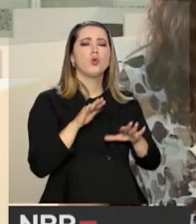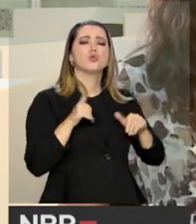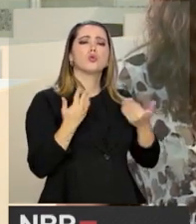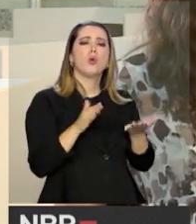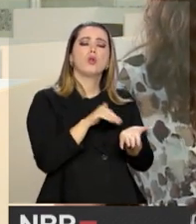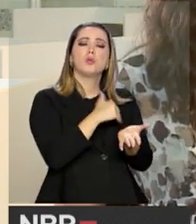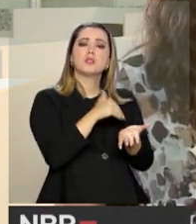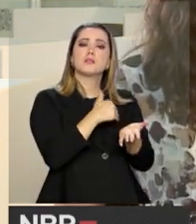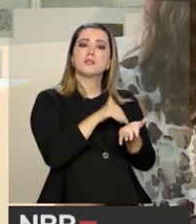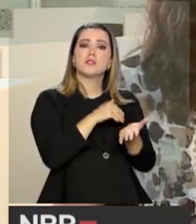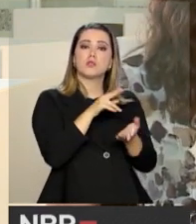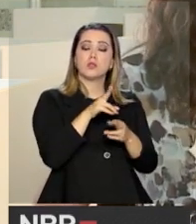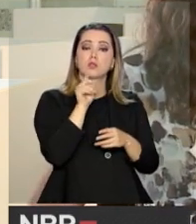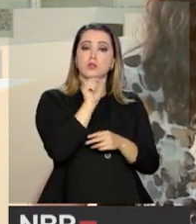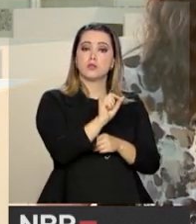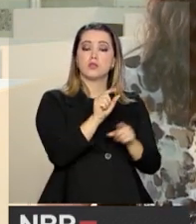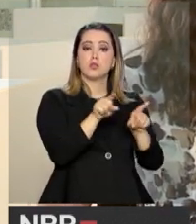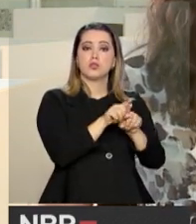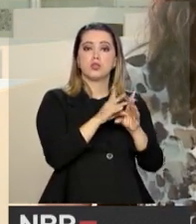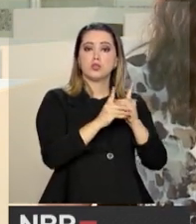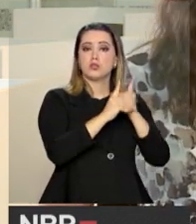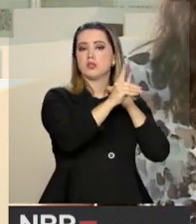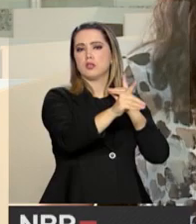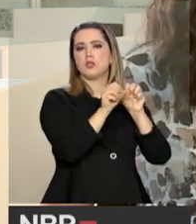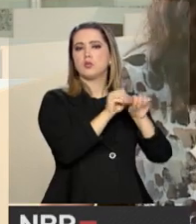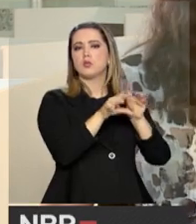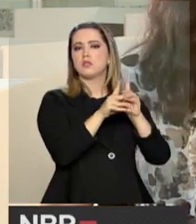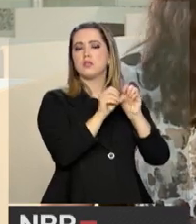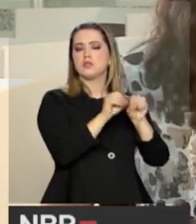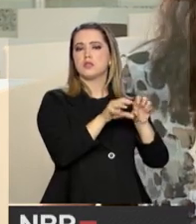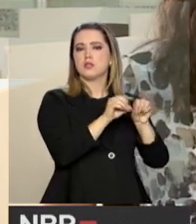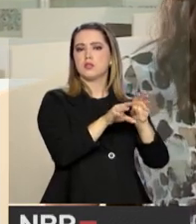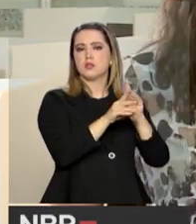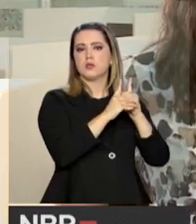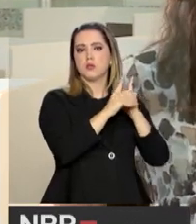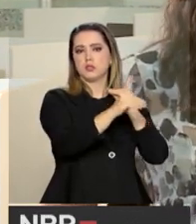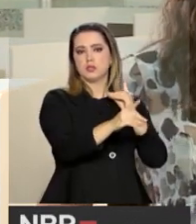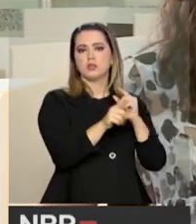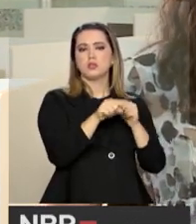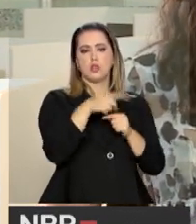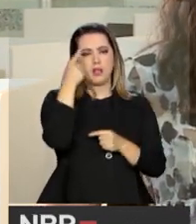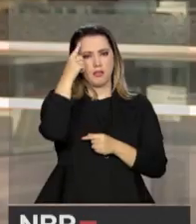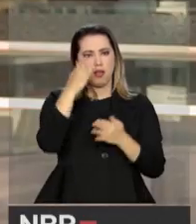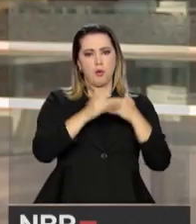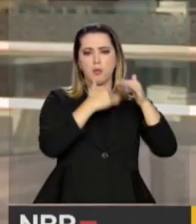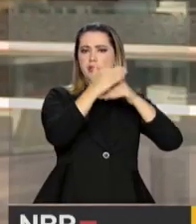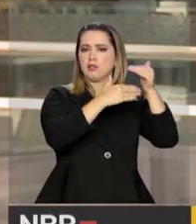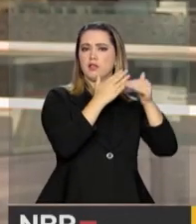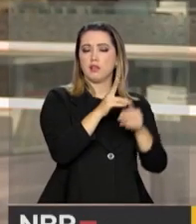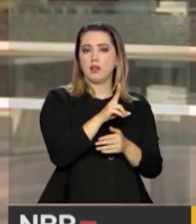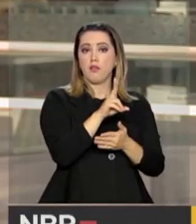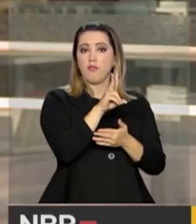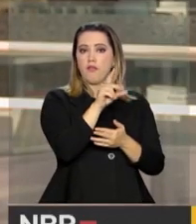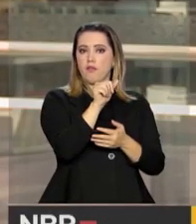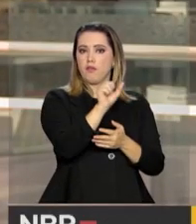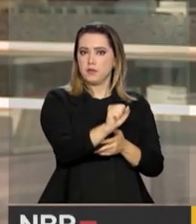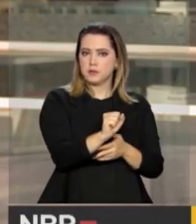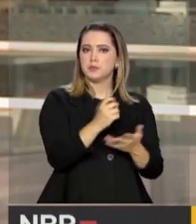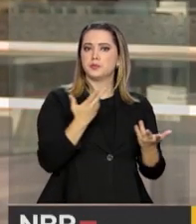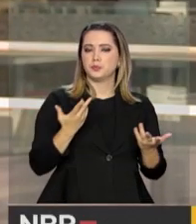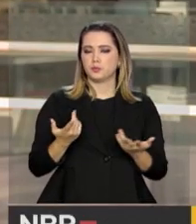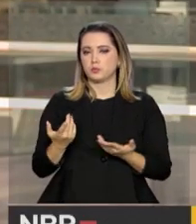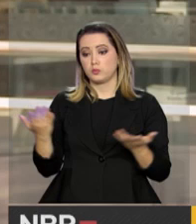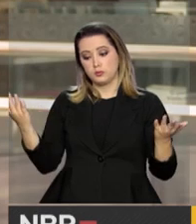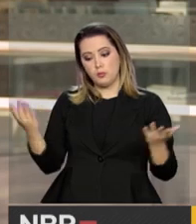atuais tem no Centro de Educação à Distância da UNB? A ideia é aumentar a oferta de cursos? Nesse momento, considerando os